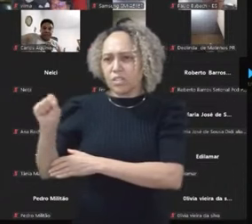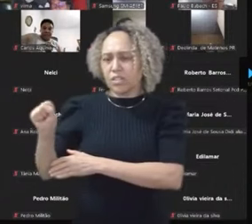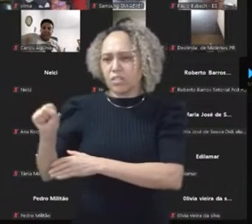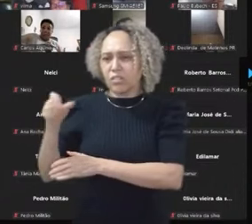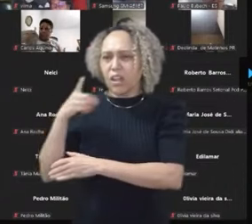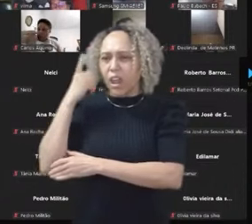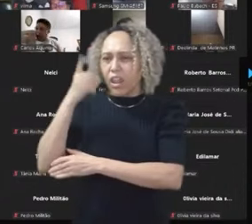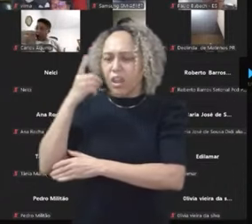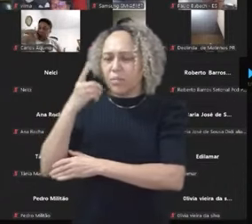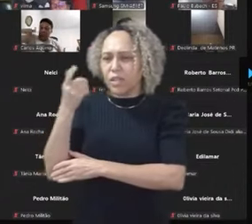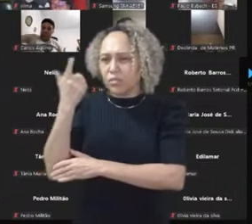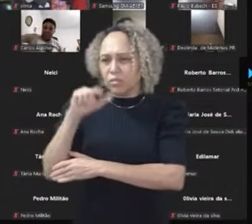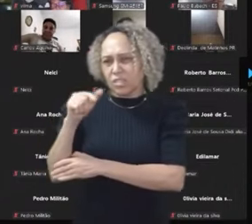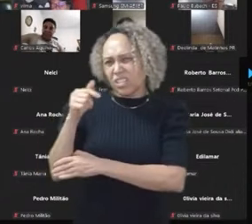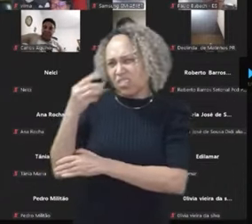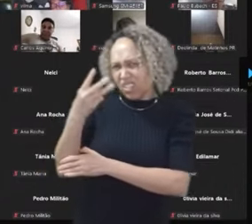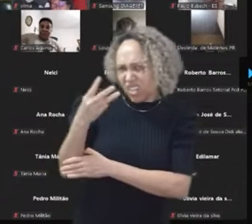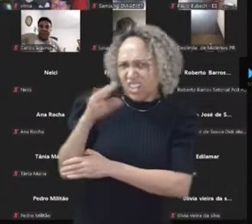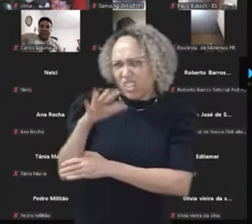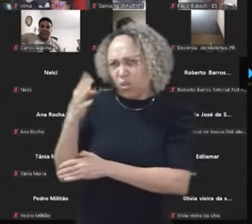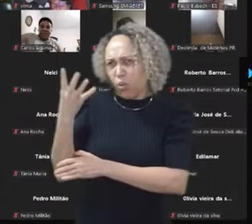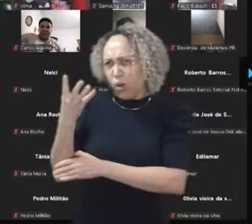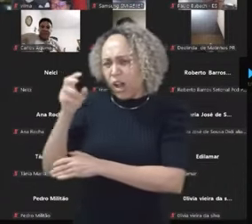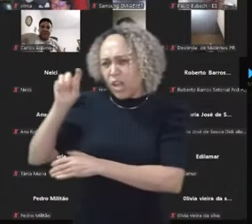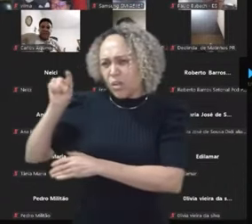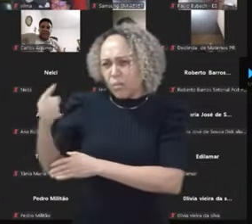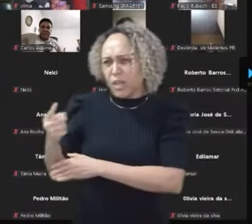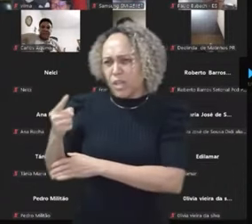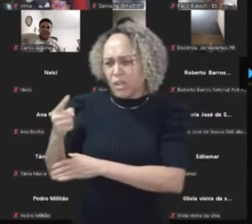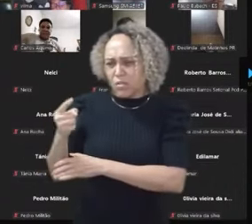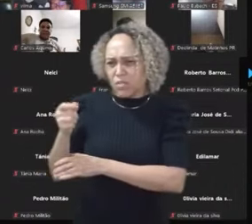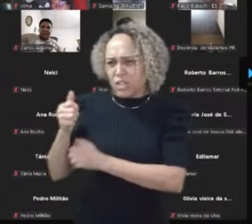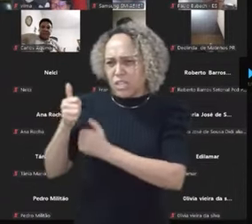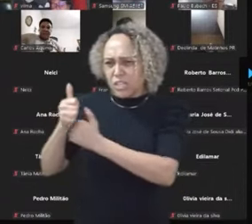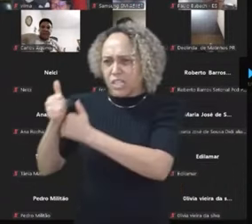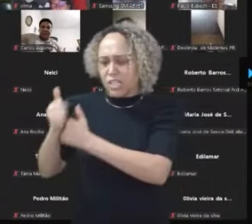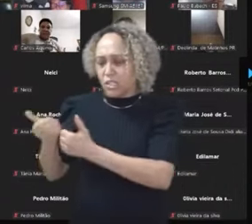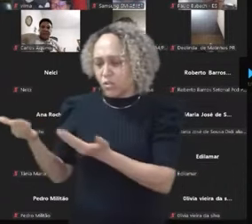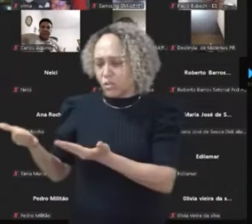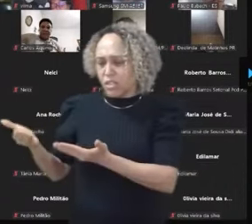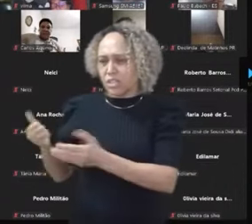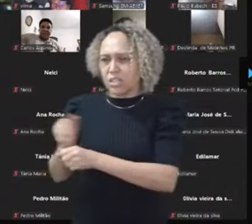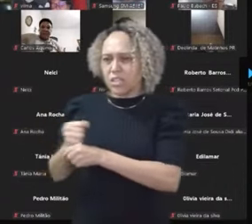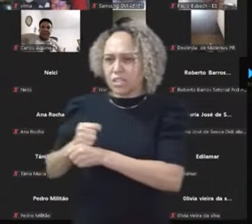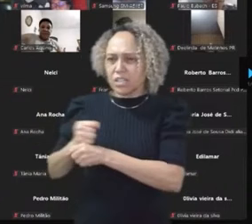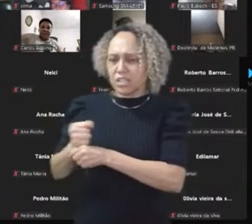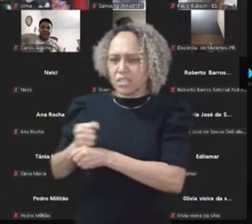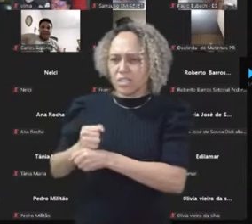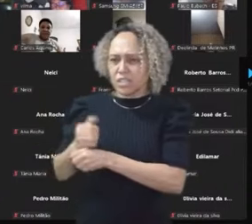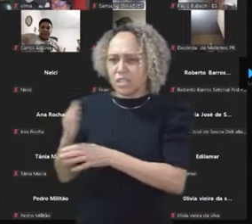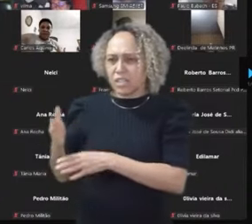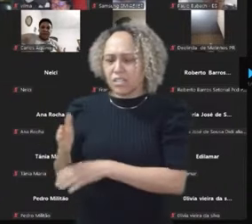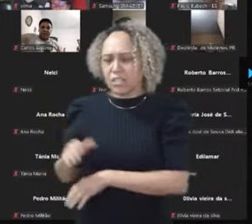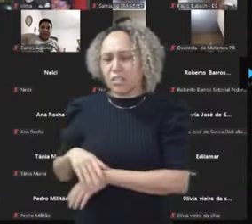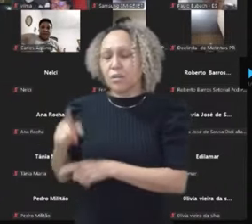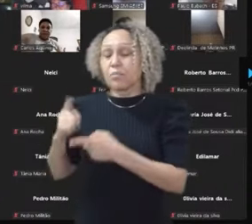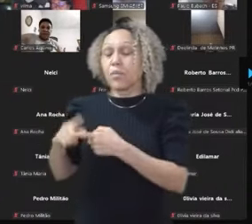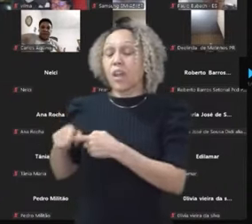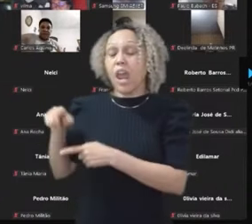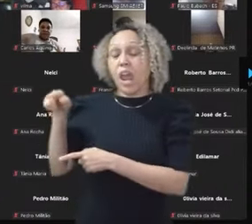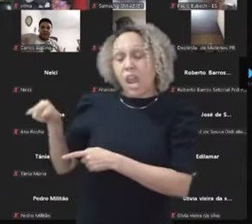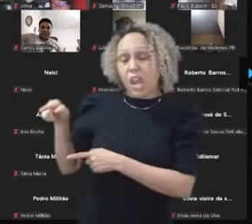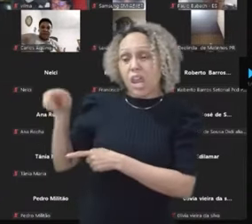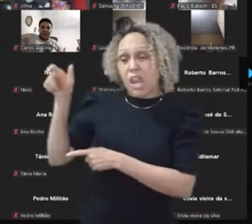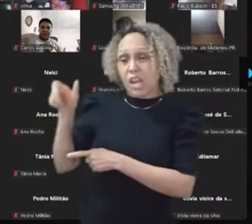centenas de contas evangélicas que quando ele fala alguma coisa que é minimamente relativa ao povo evangélico ou que